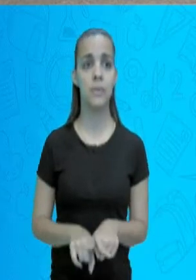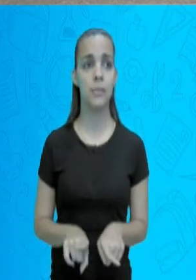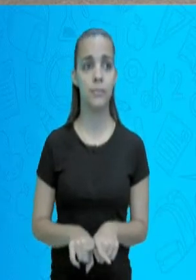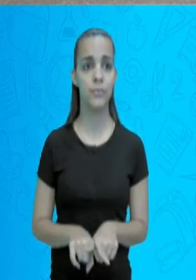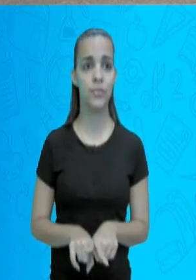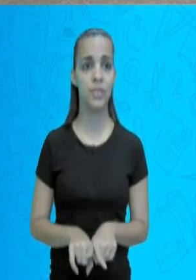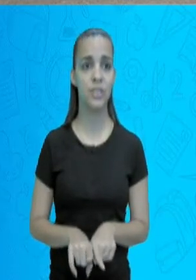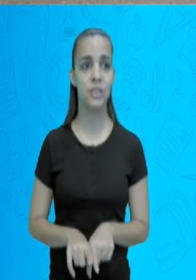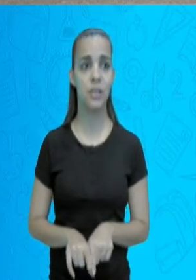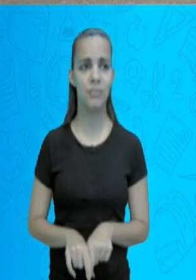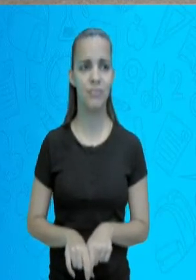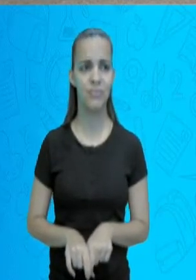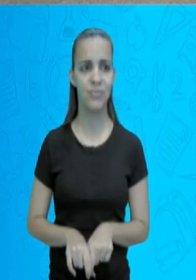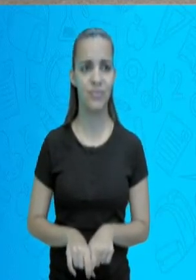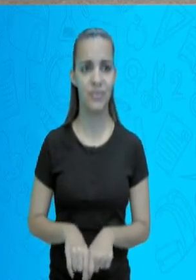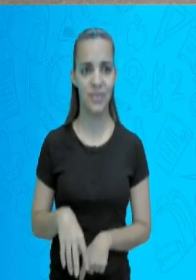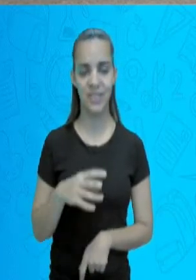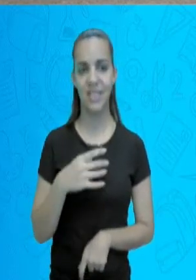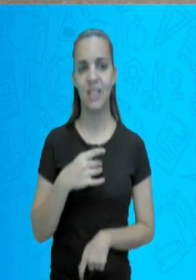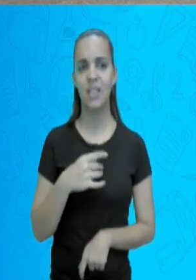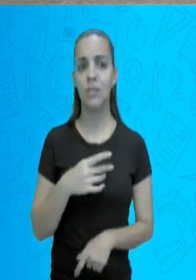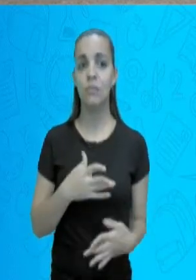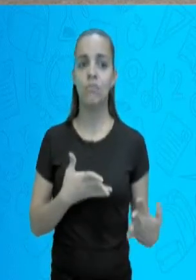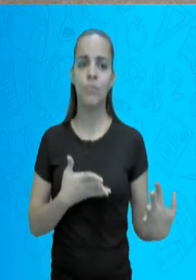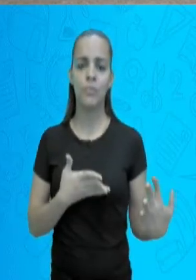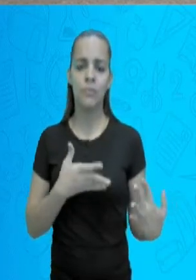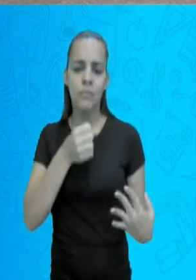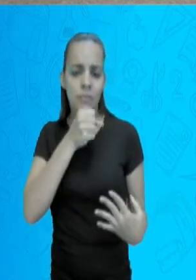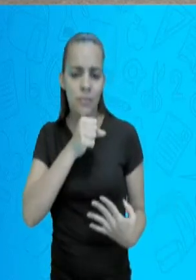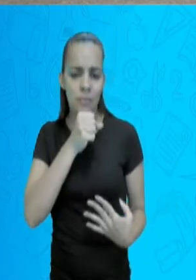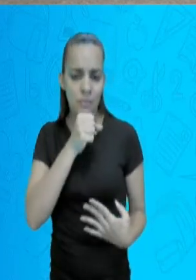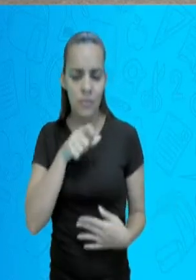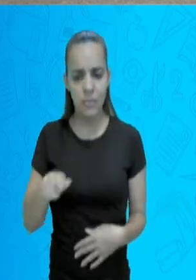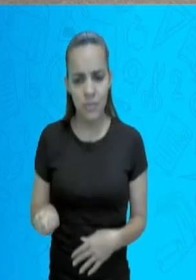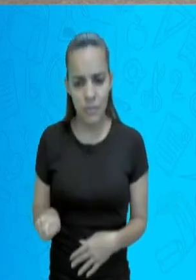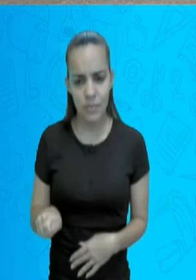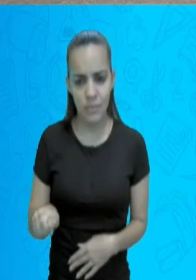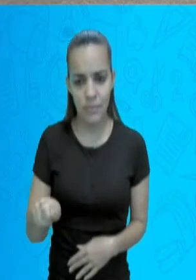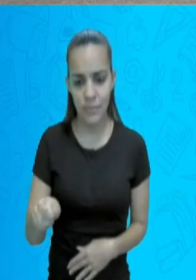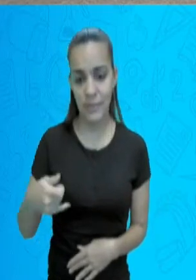pirâmide rejuvenescida. Quer dizer,